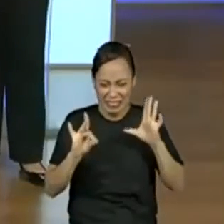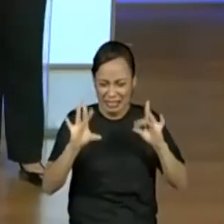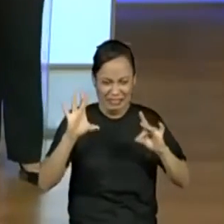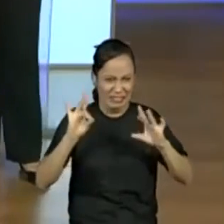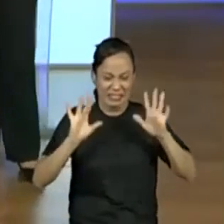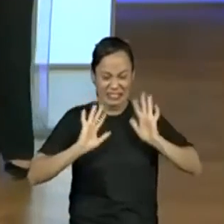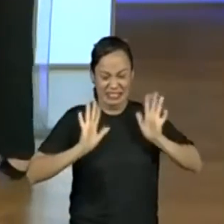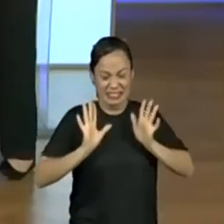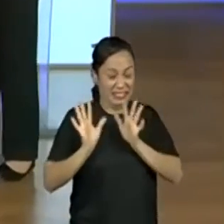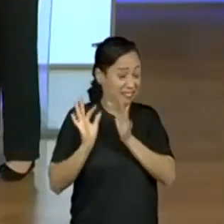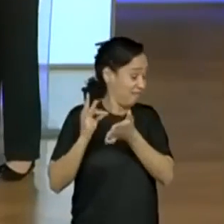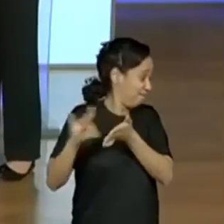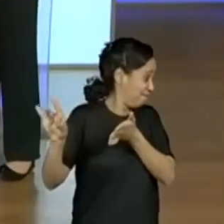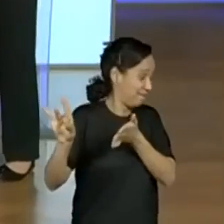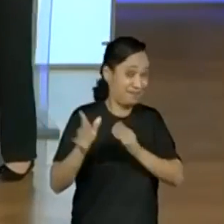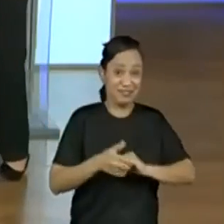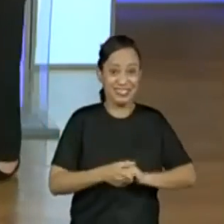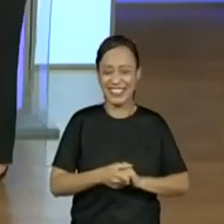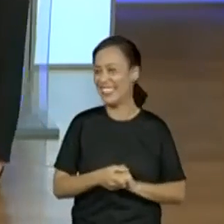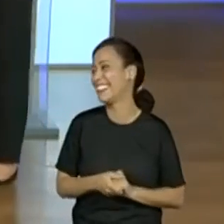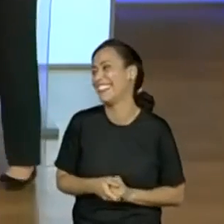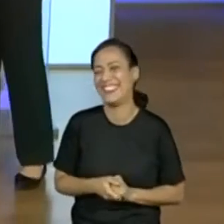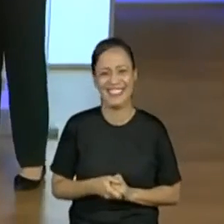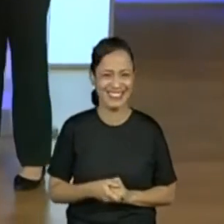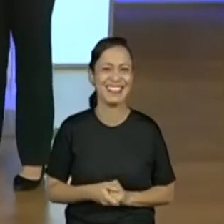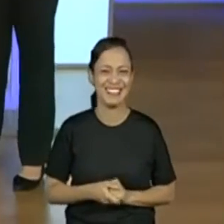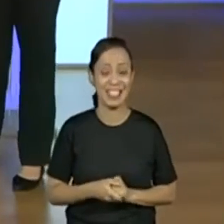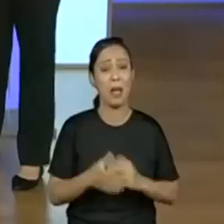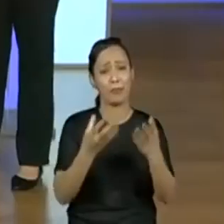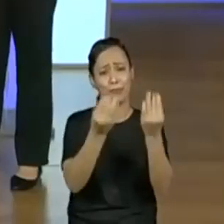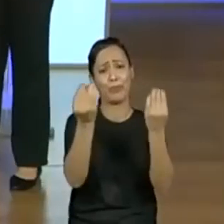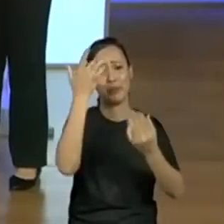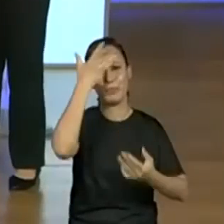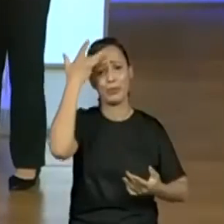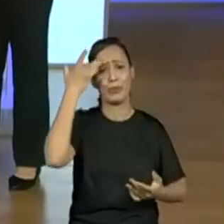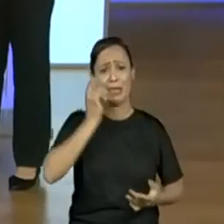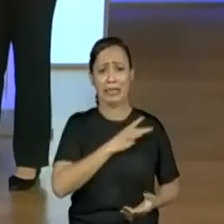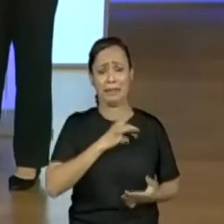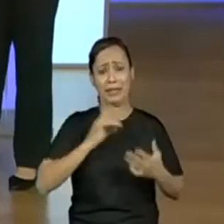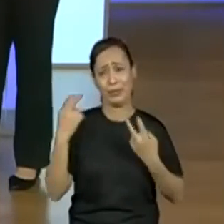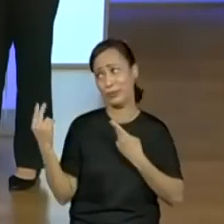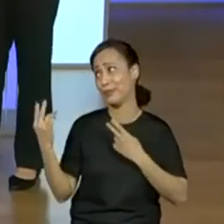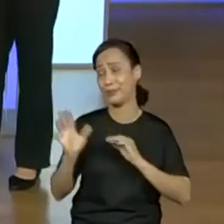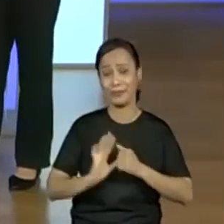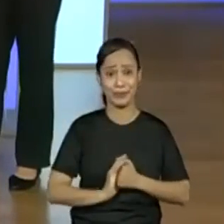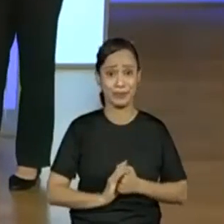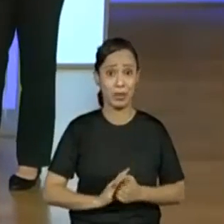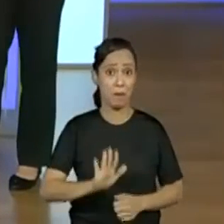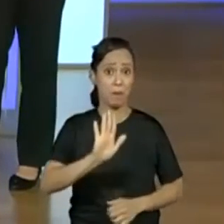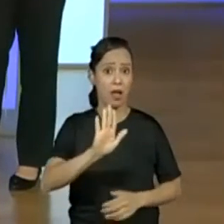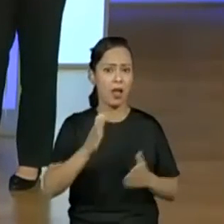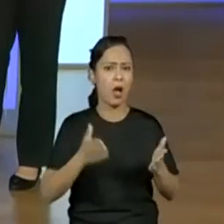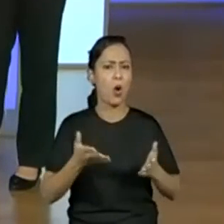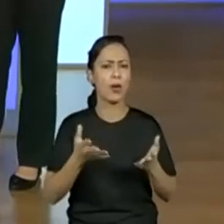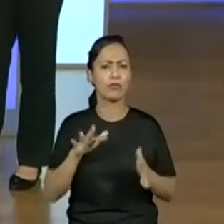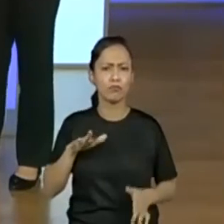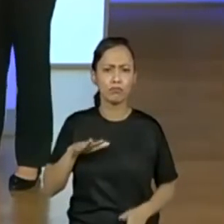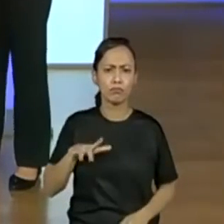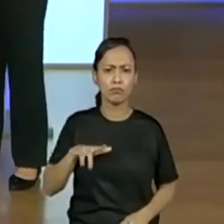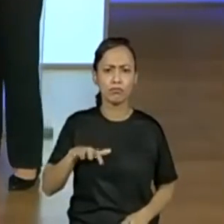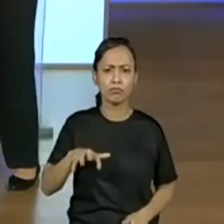pegajoso da sua pele, não é? Verdade. Então, então, ter sequências e vamos falar do caranguejo